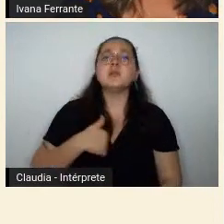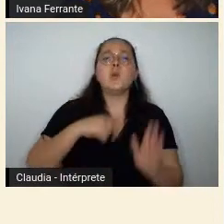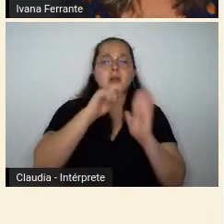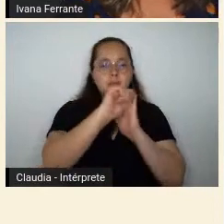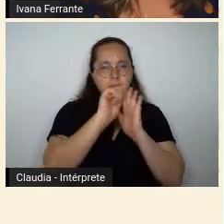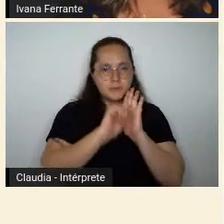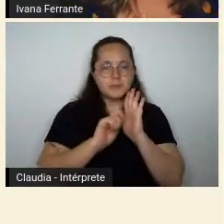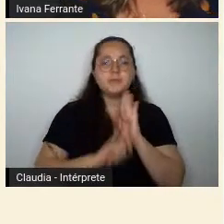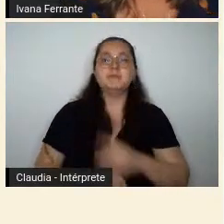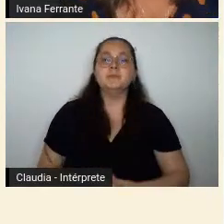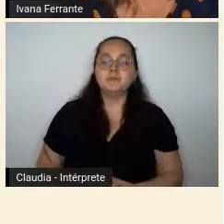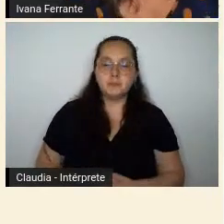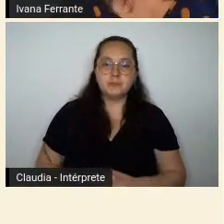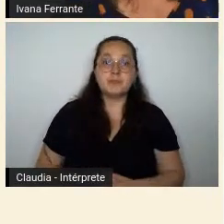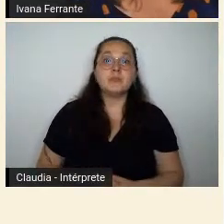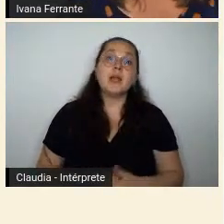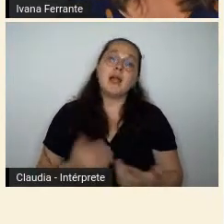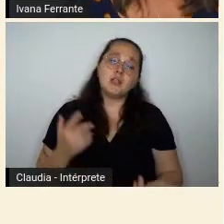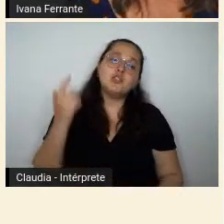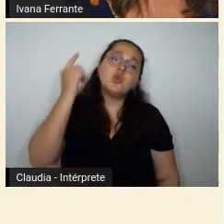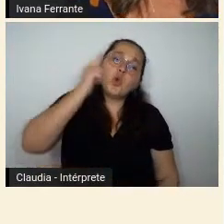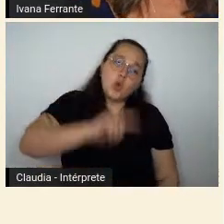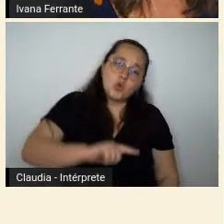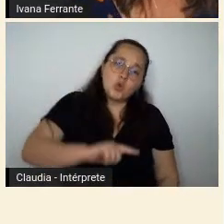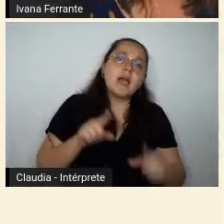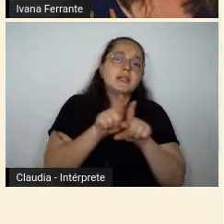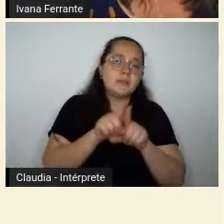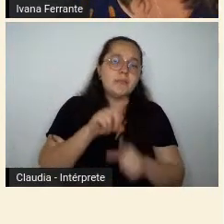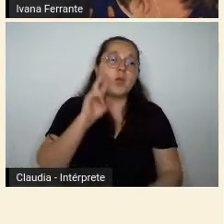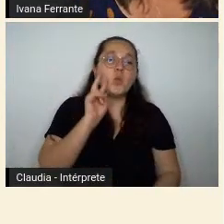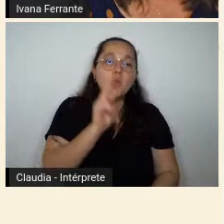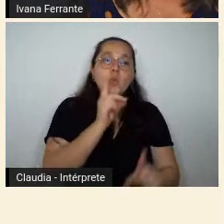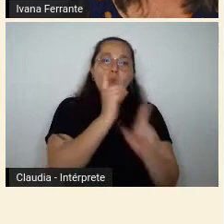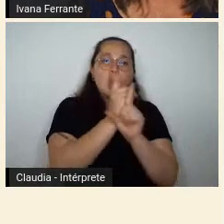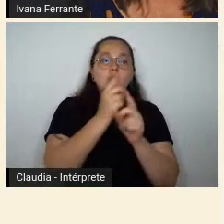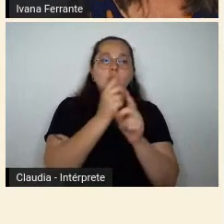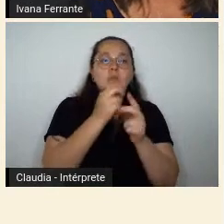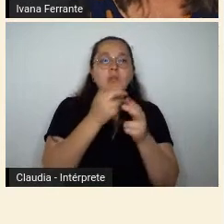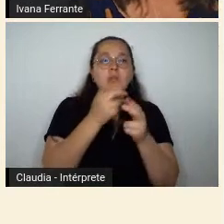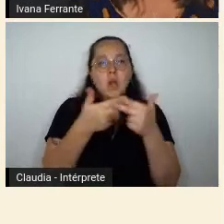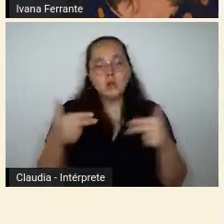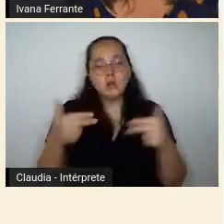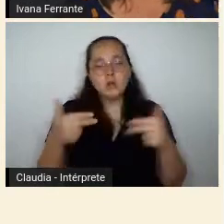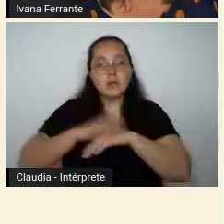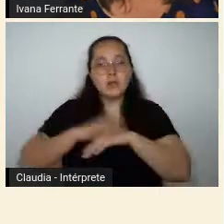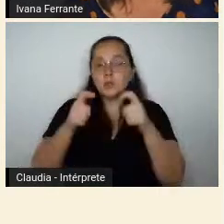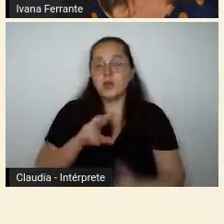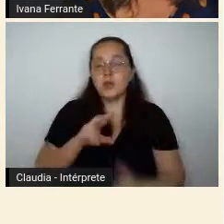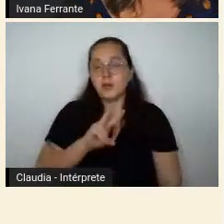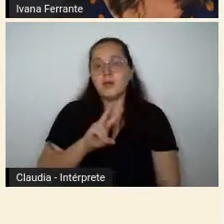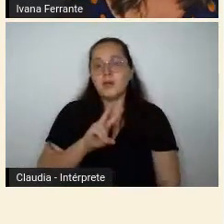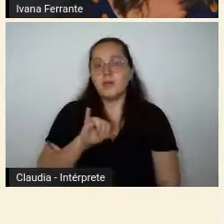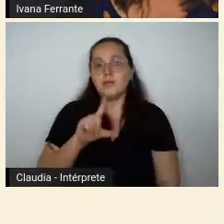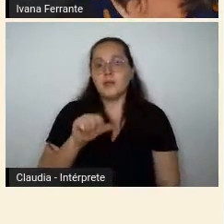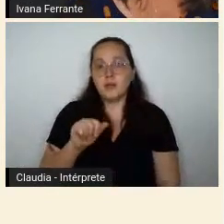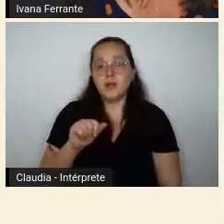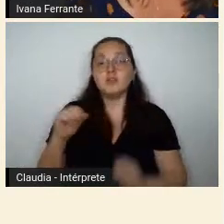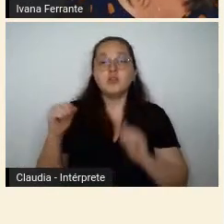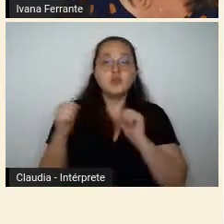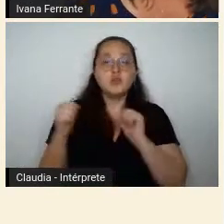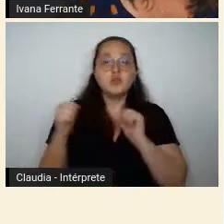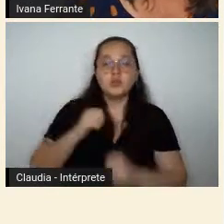consegue encontrar comprovações de que ele fez lá na Vila Crial, ao lado de Mário de Andrade,